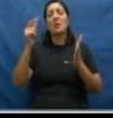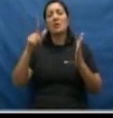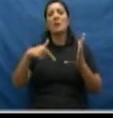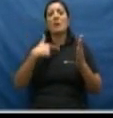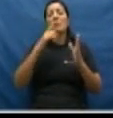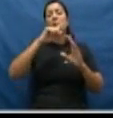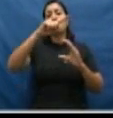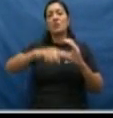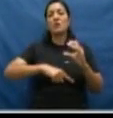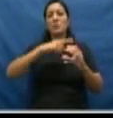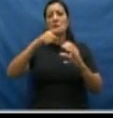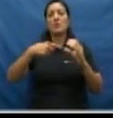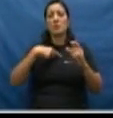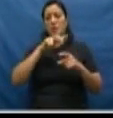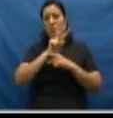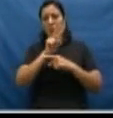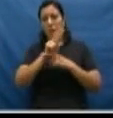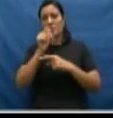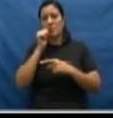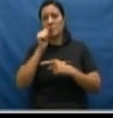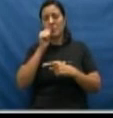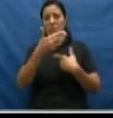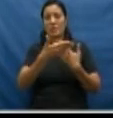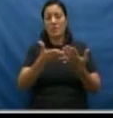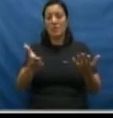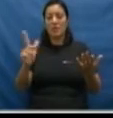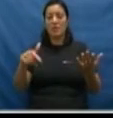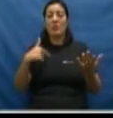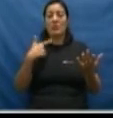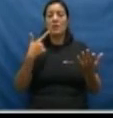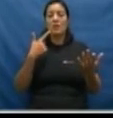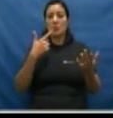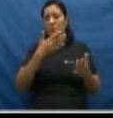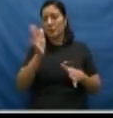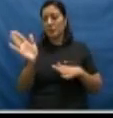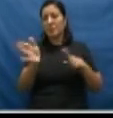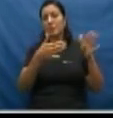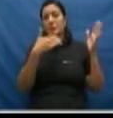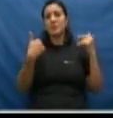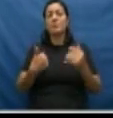do mundo em termos de proteção à mulher. Pode passar.